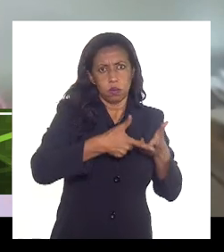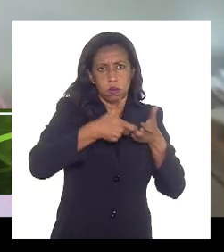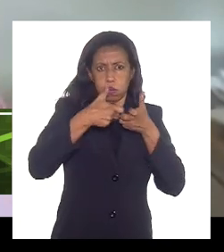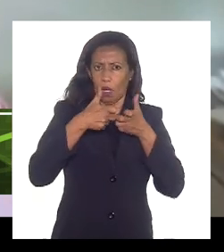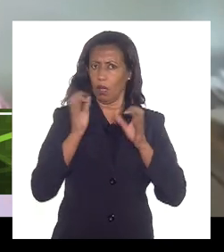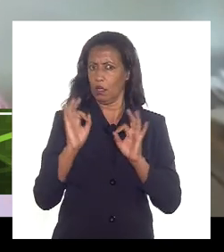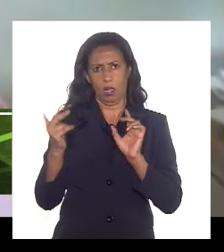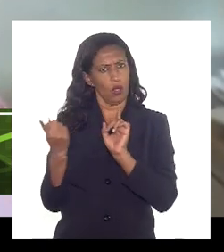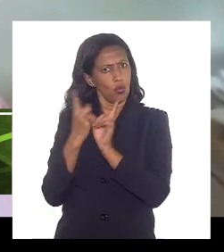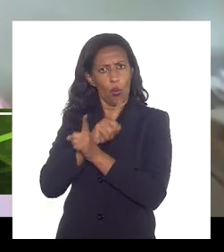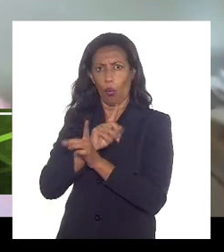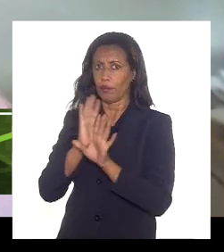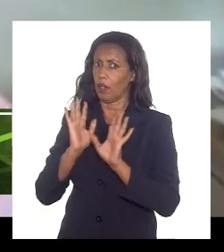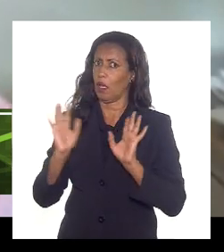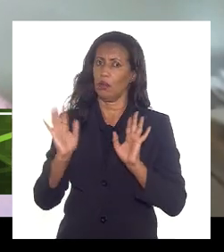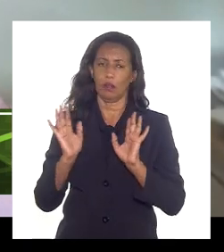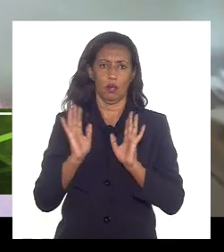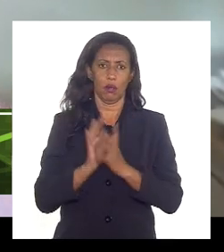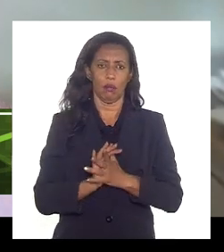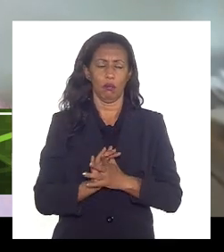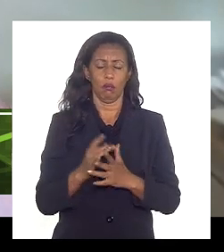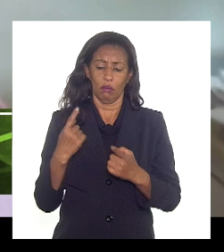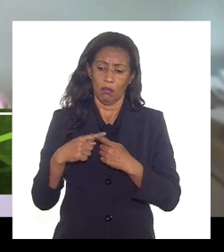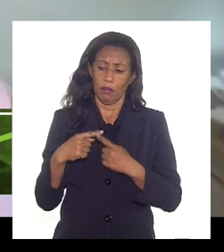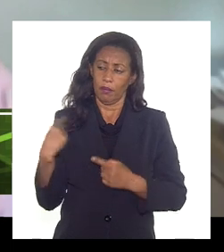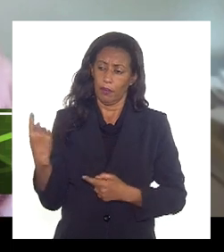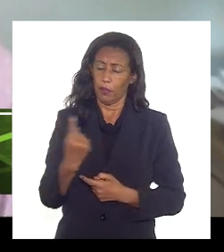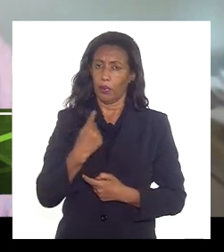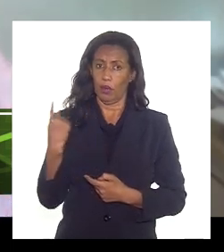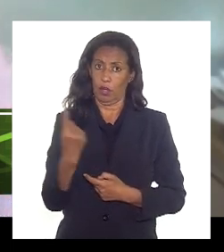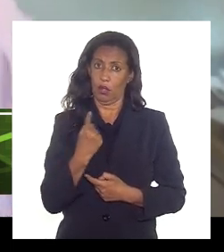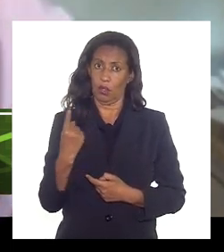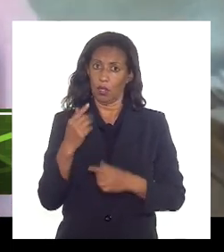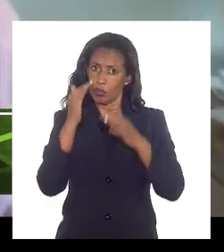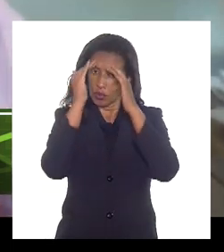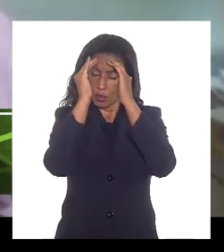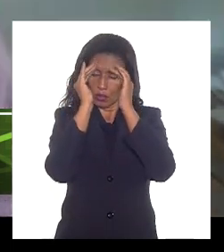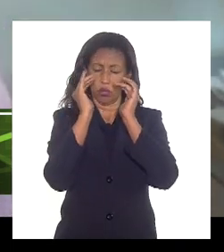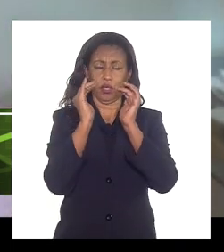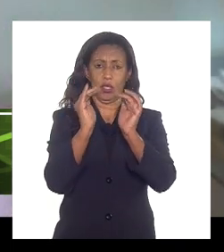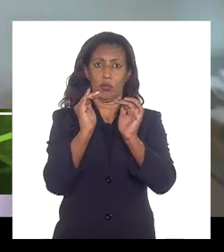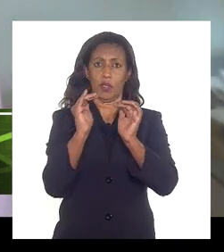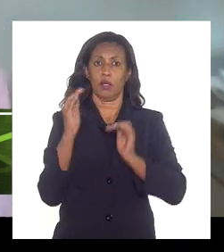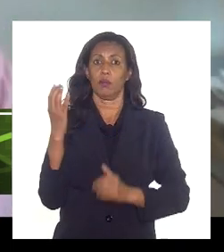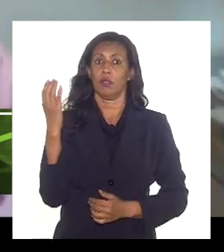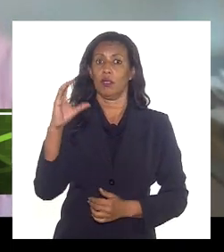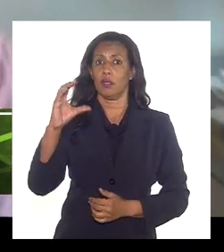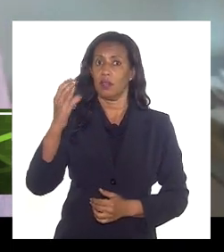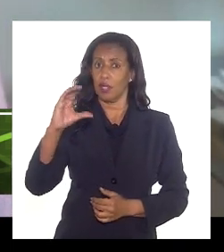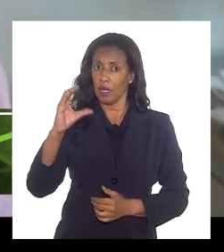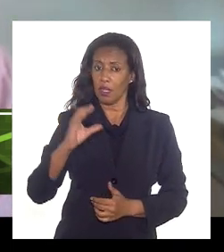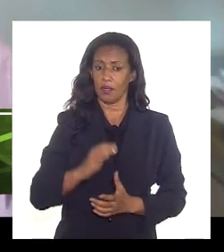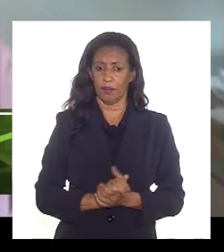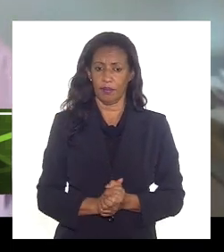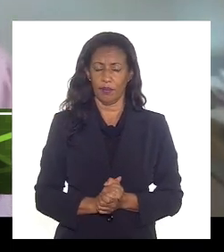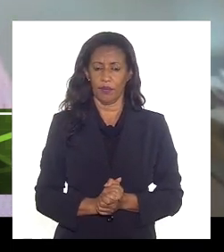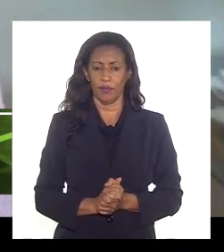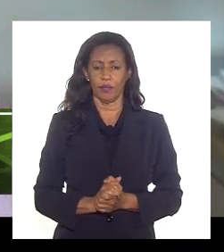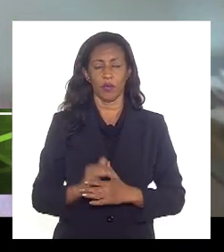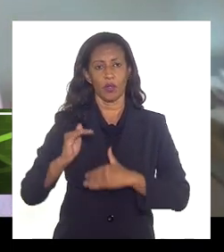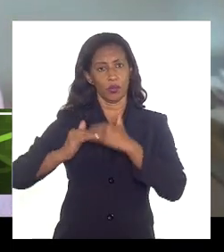o contrário até porque todos nós respeitamos a ciência e os